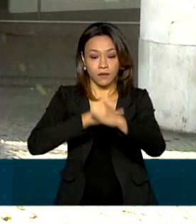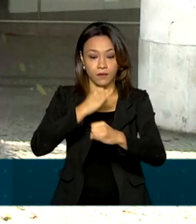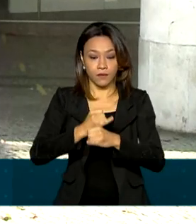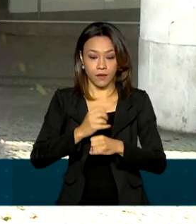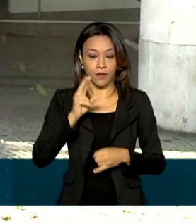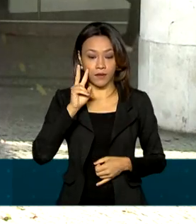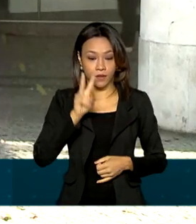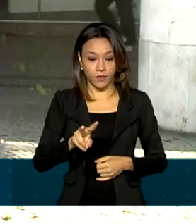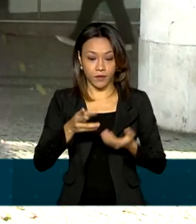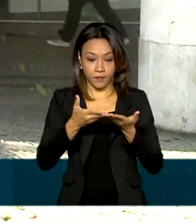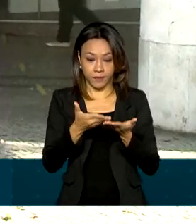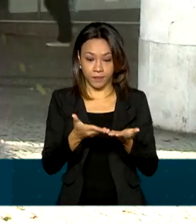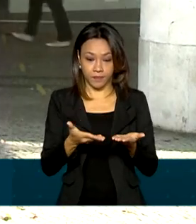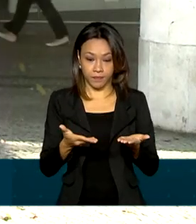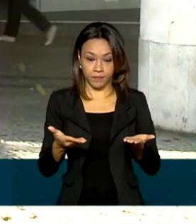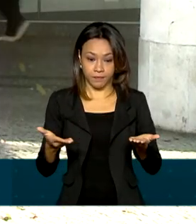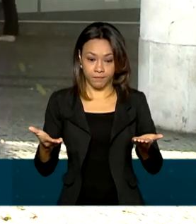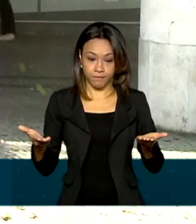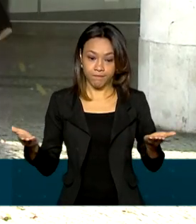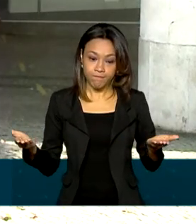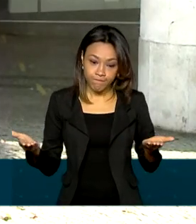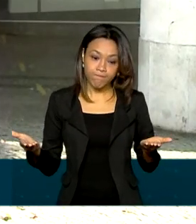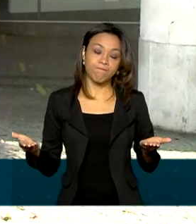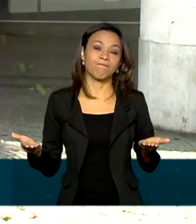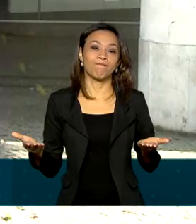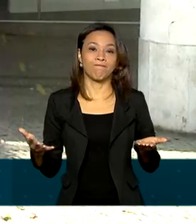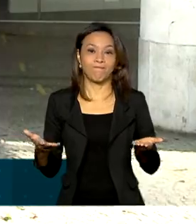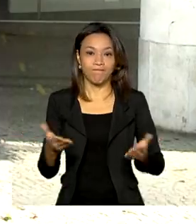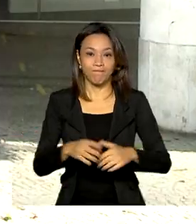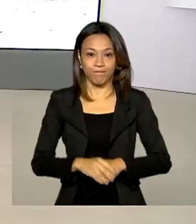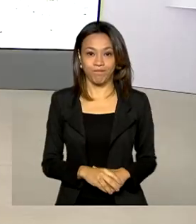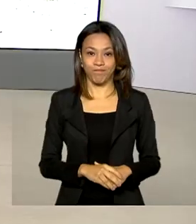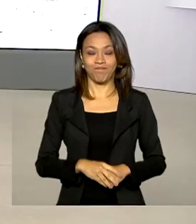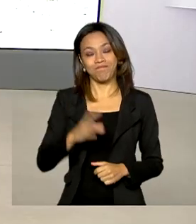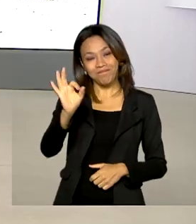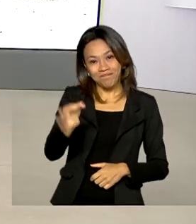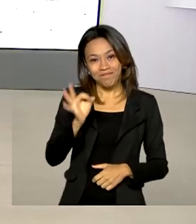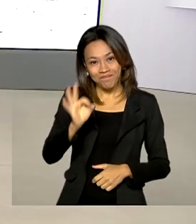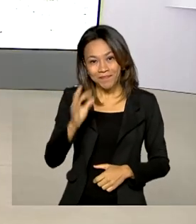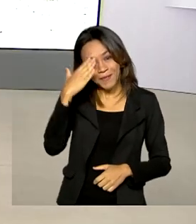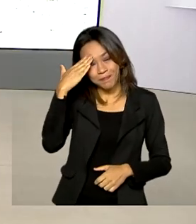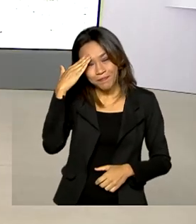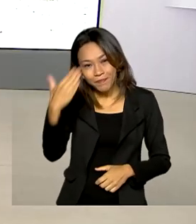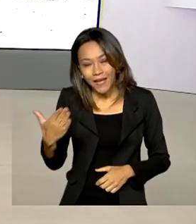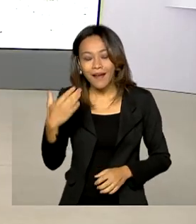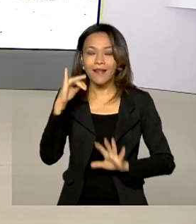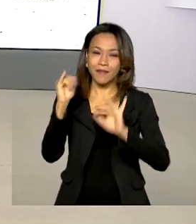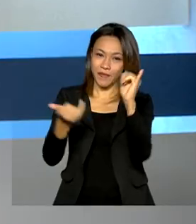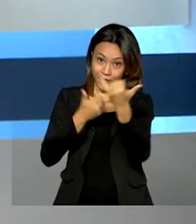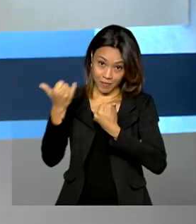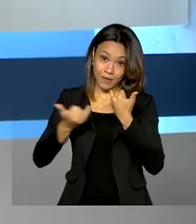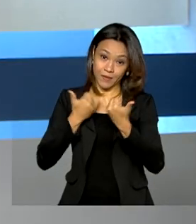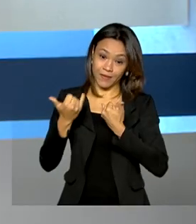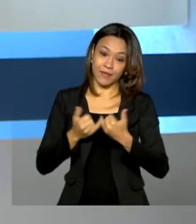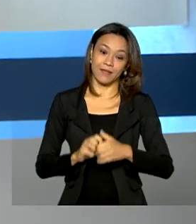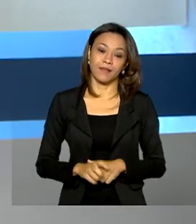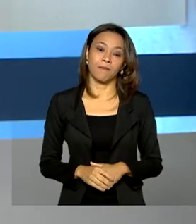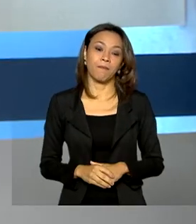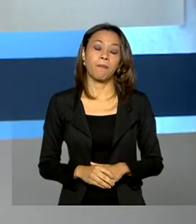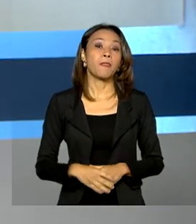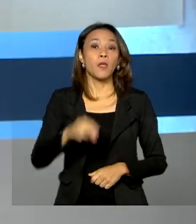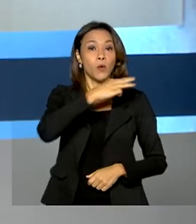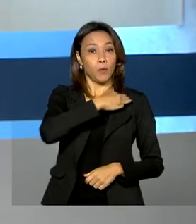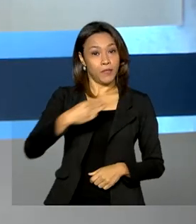.gov.br barra auxílio. Renata, voltamos com você. Tá certo, Tiago. Muito obrigada pelas suas informações. O